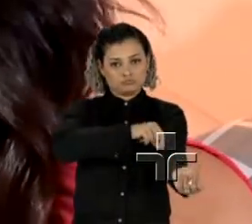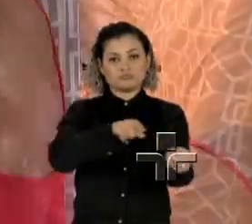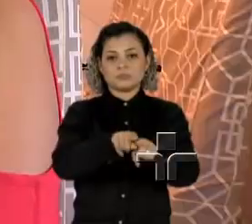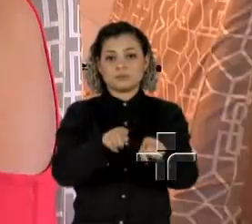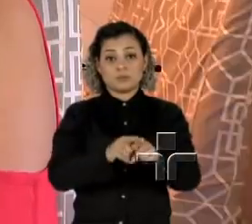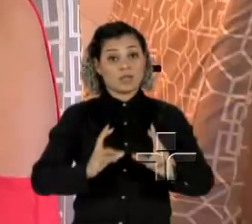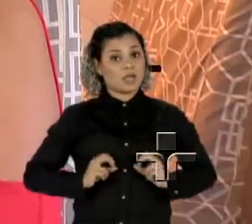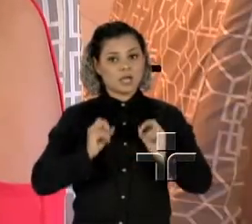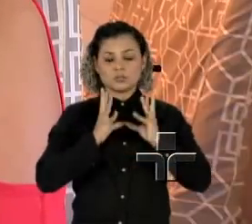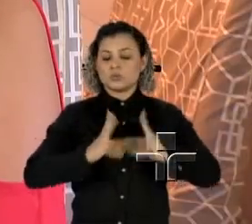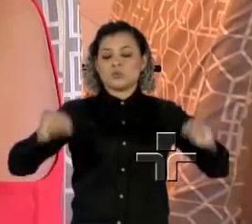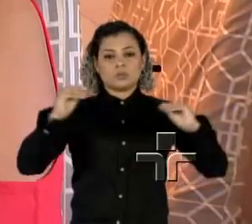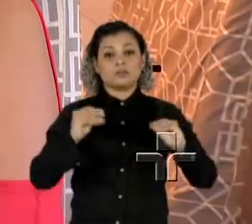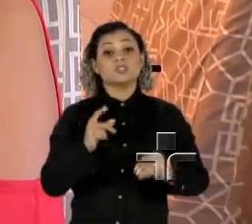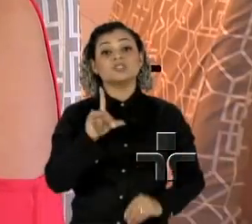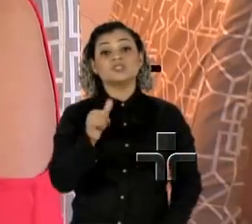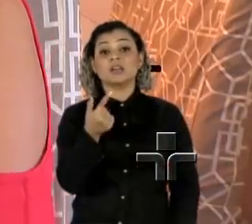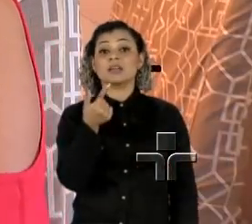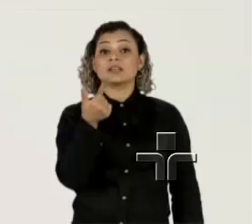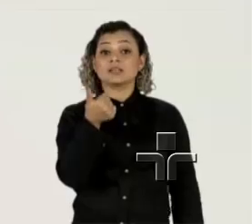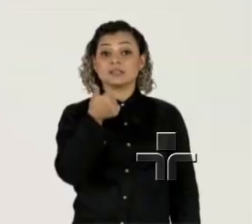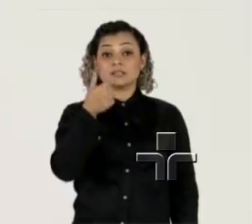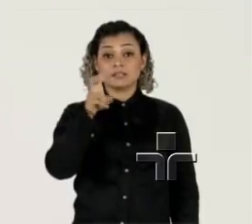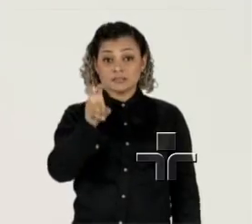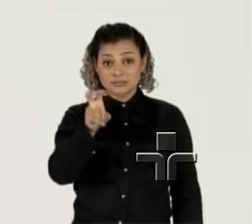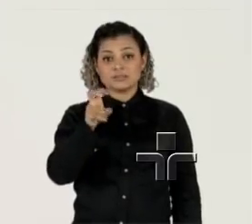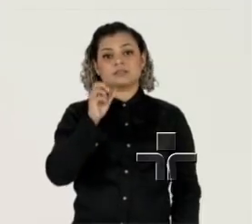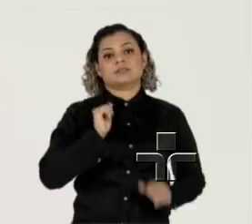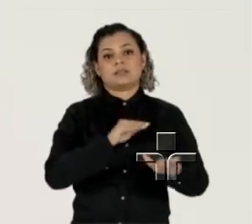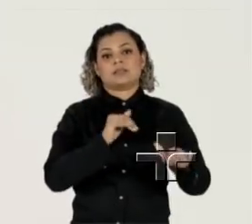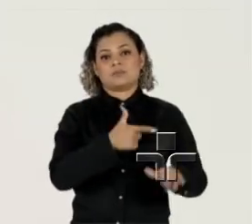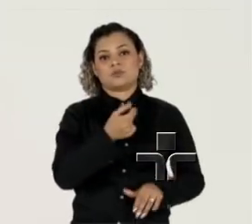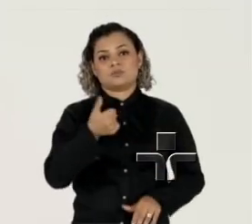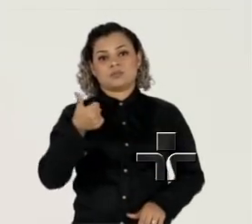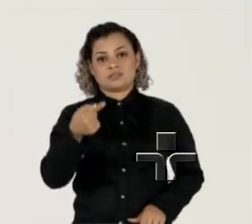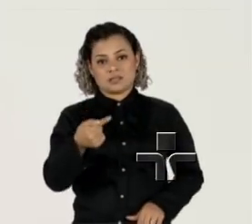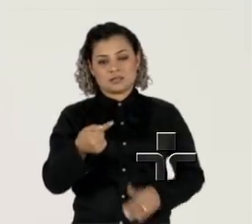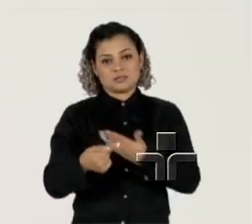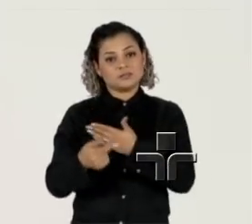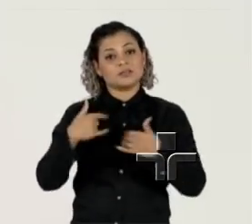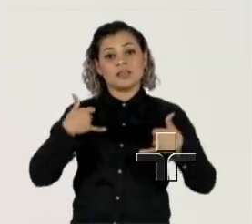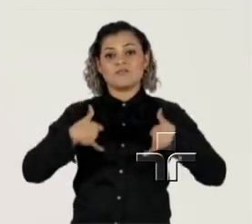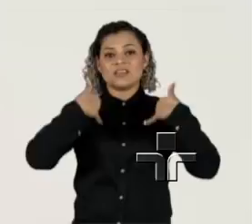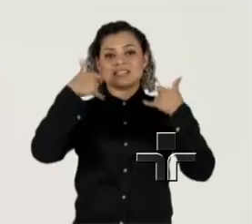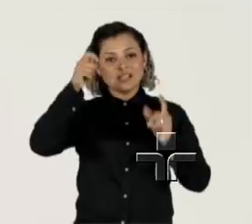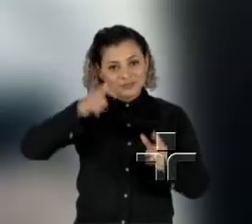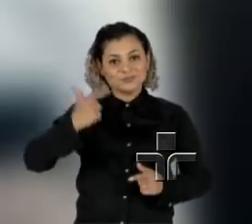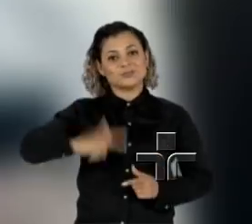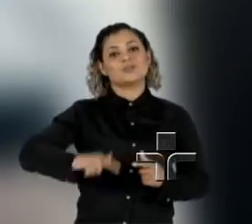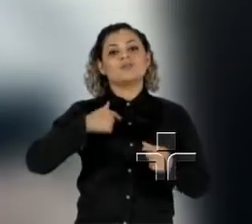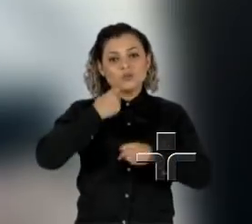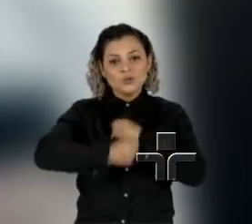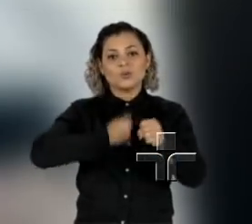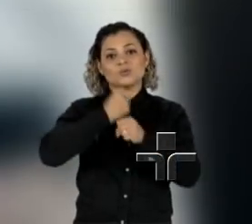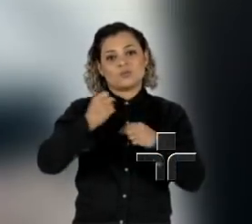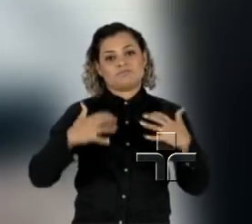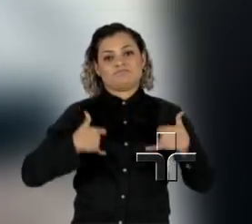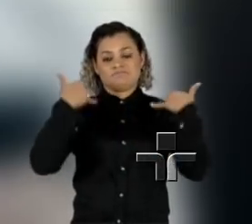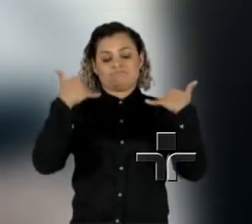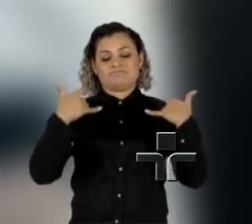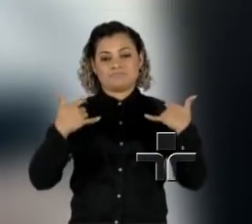a Deus, sumiu. Foi dia 15 de setembro de 2017. Aí eu adotei a data como meu segundo aniversário. Todo ano eu comemoro. Durante a